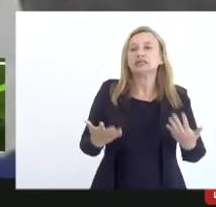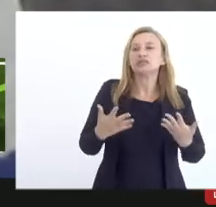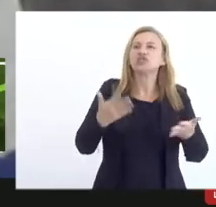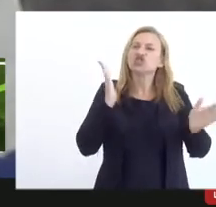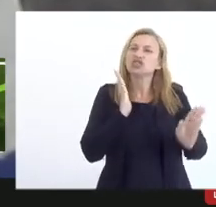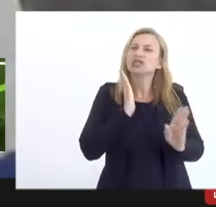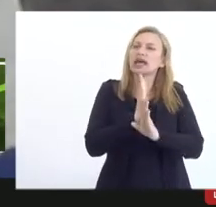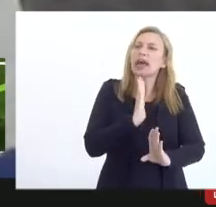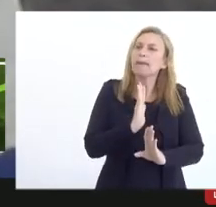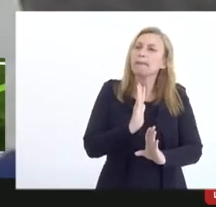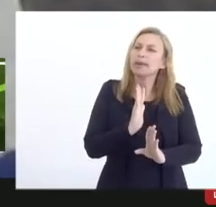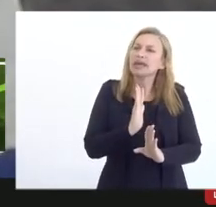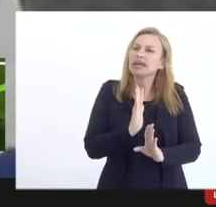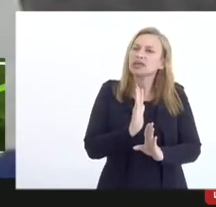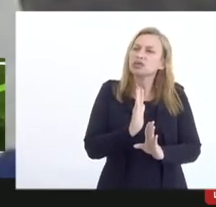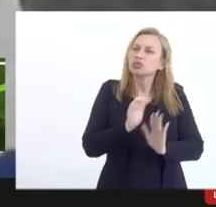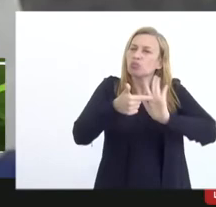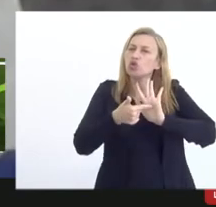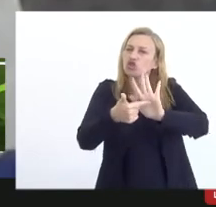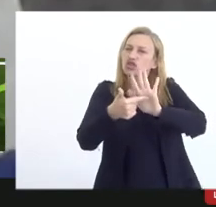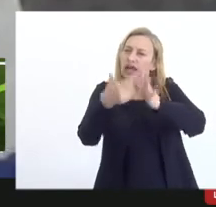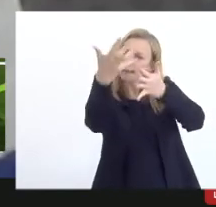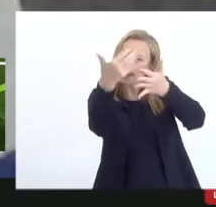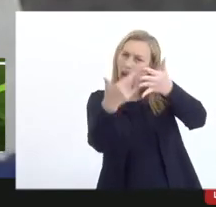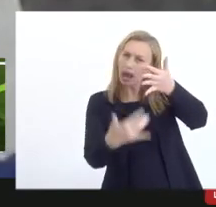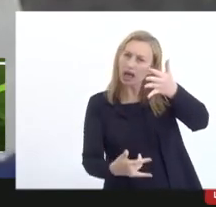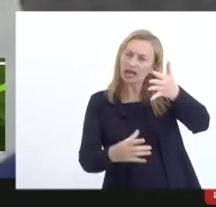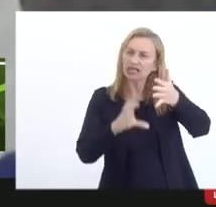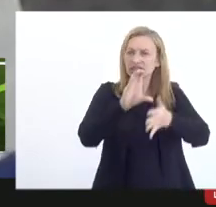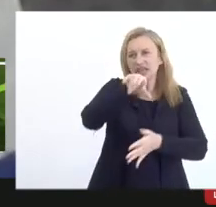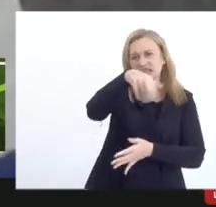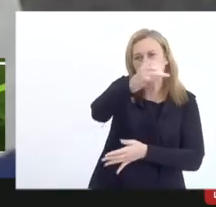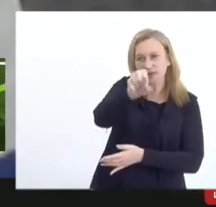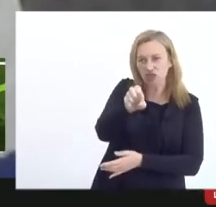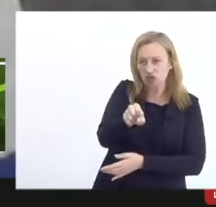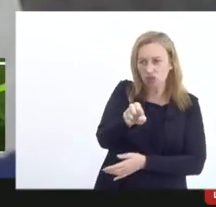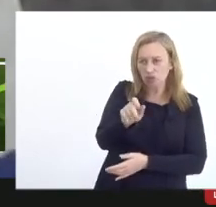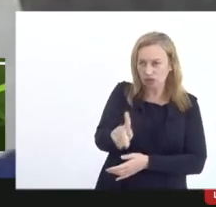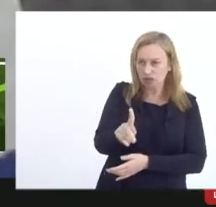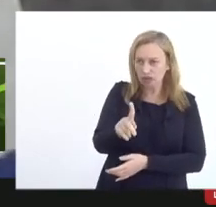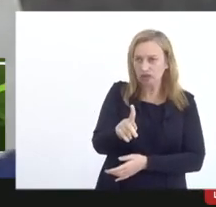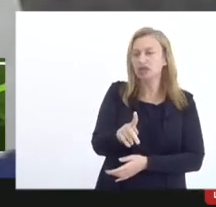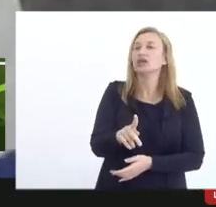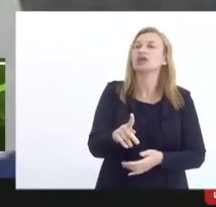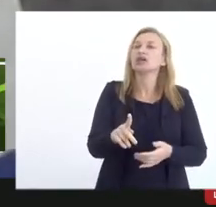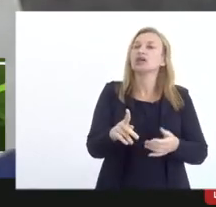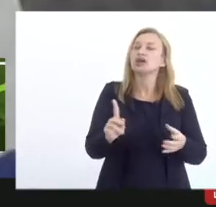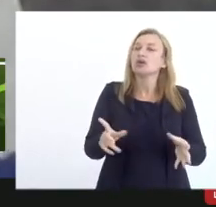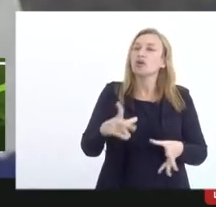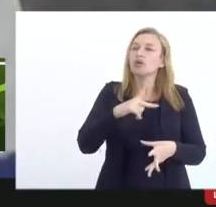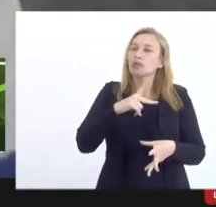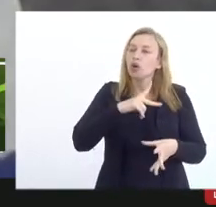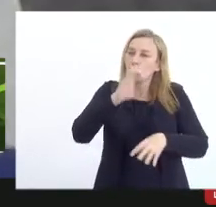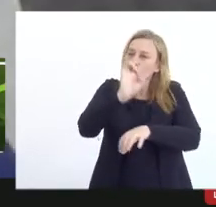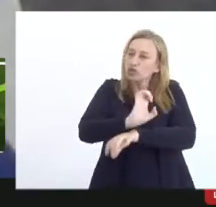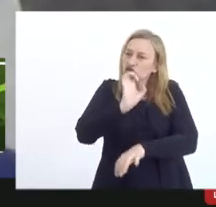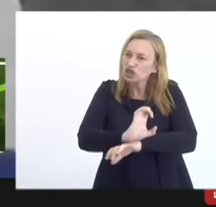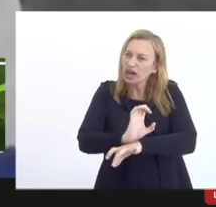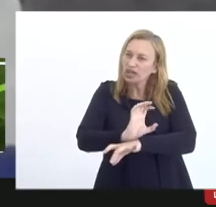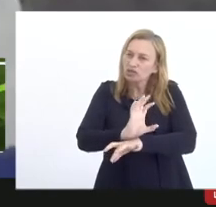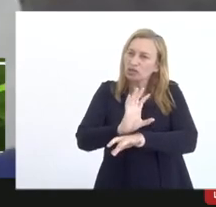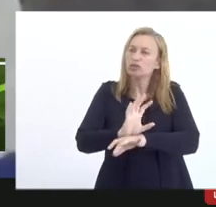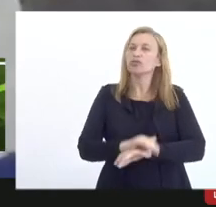repente linkar esses dados com o CNPJ e aí de repente até com o próprio status do Estado né para as certidões